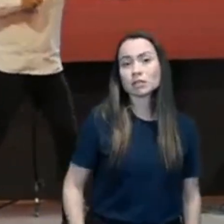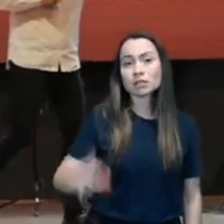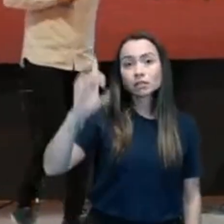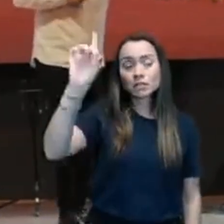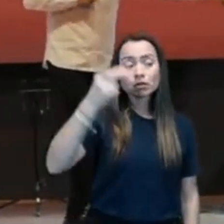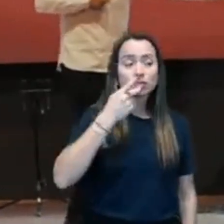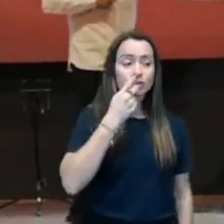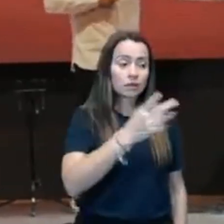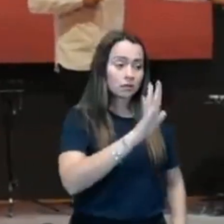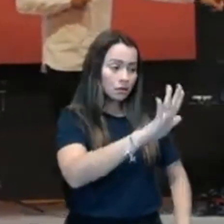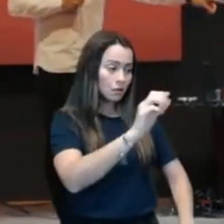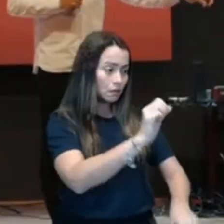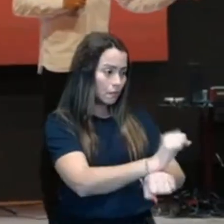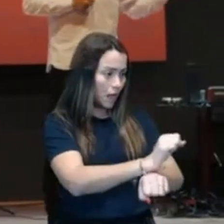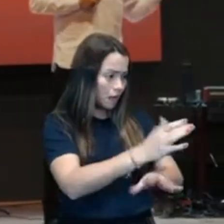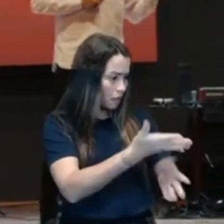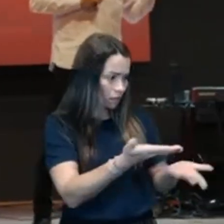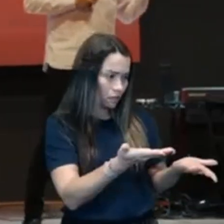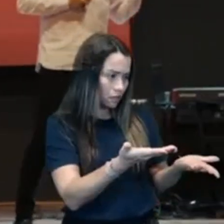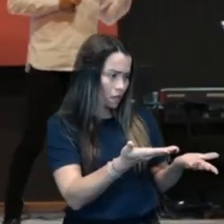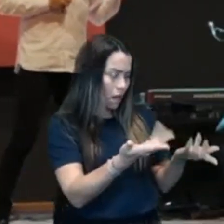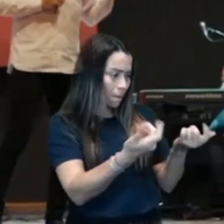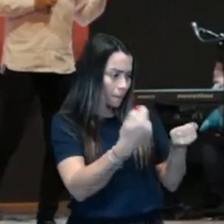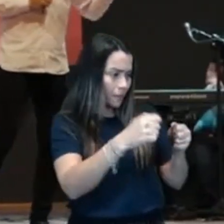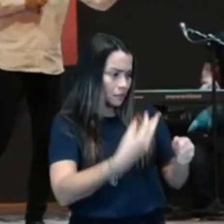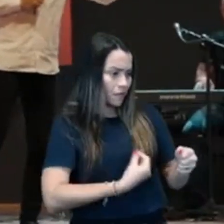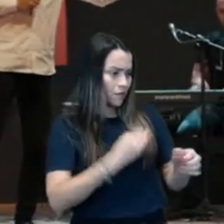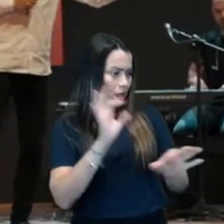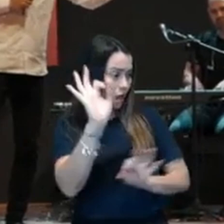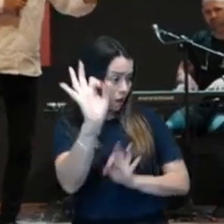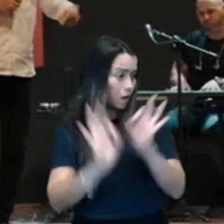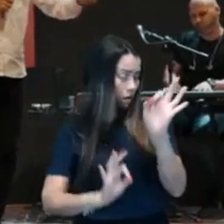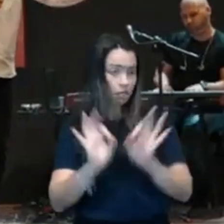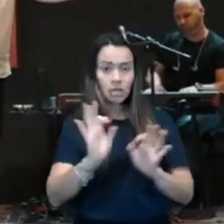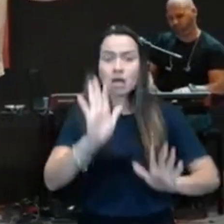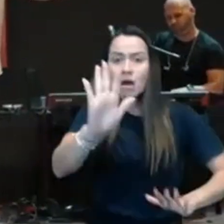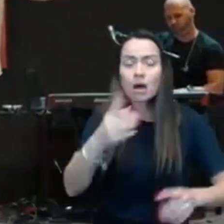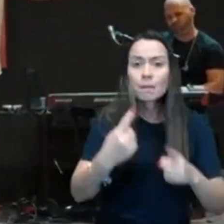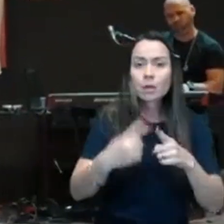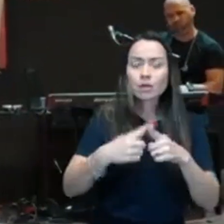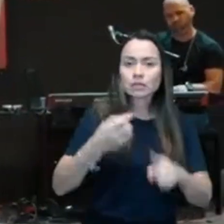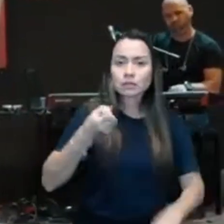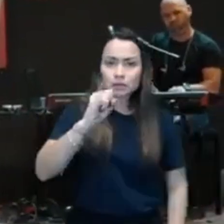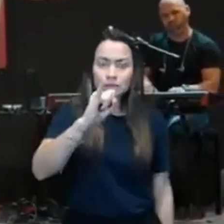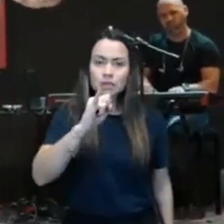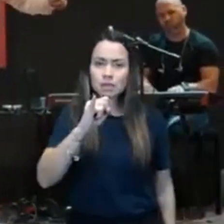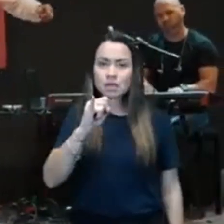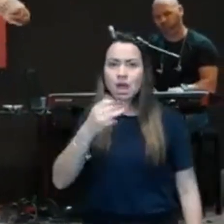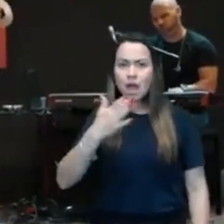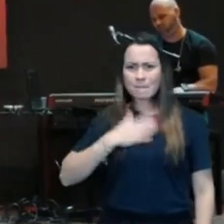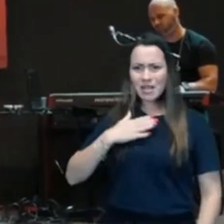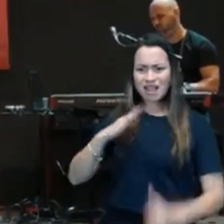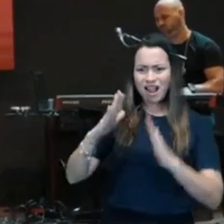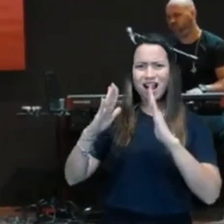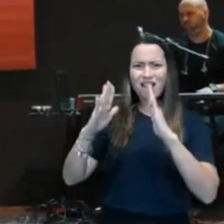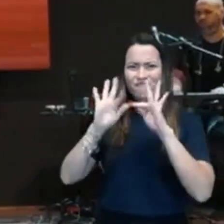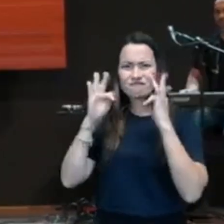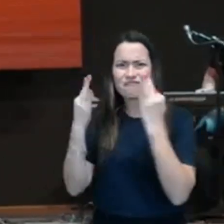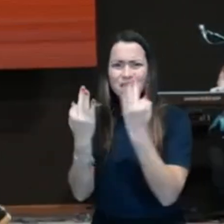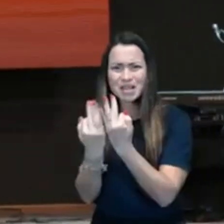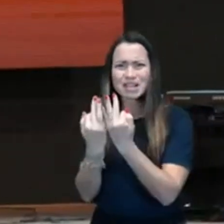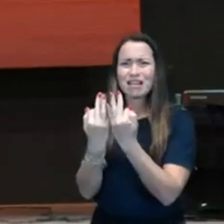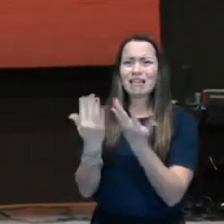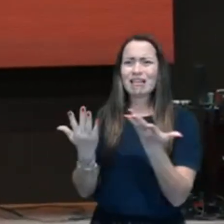já reprovou. Porque se eu, perdi a minha casa, eu fui reprovado no púlpito. Porque o púlpito e a casa,